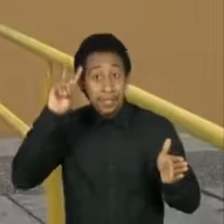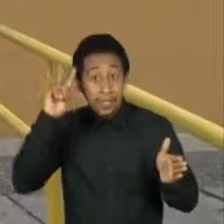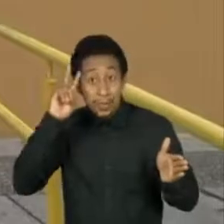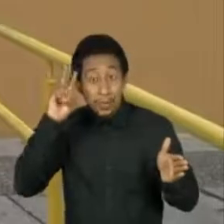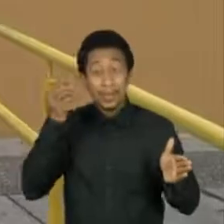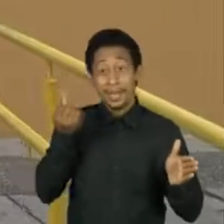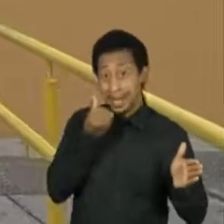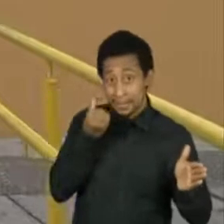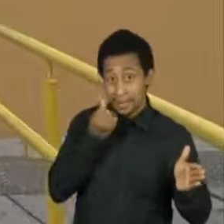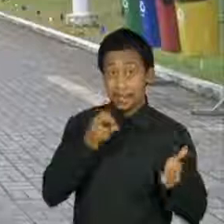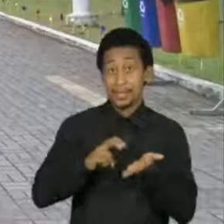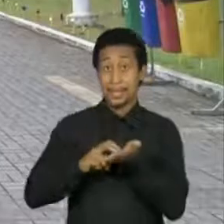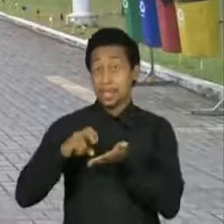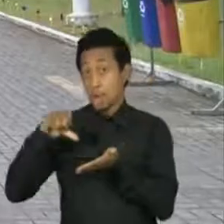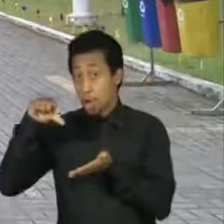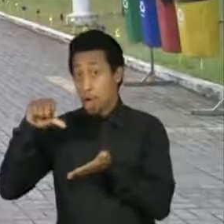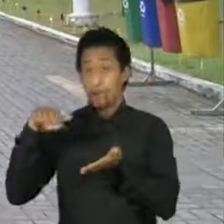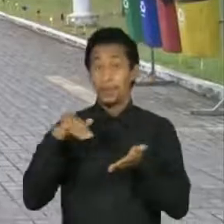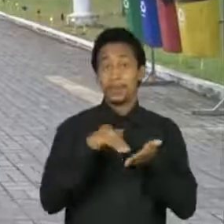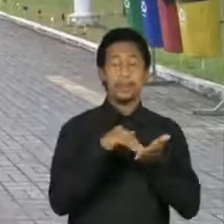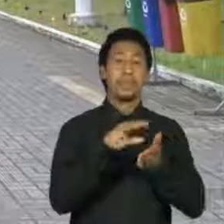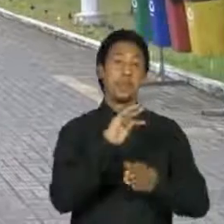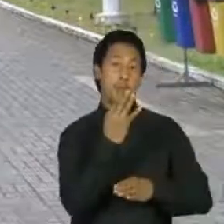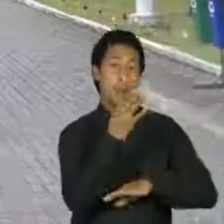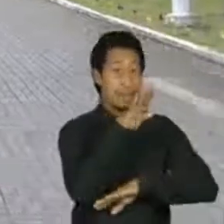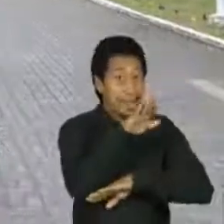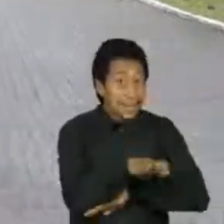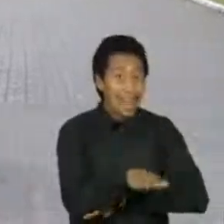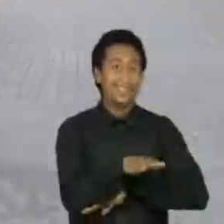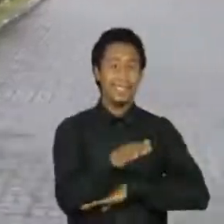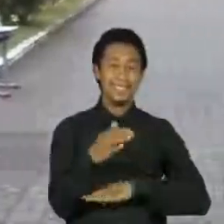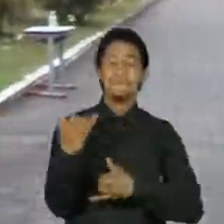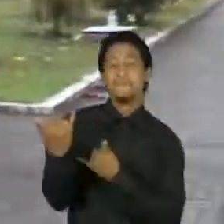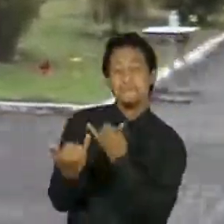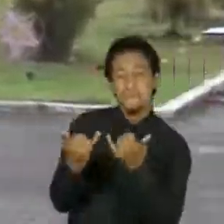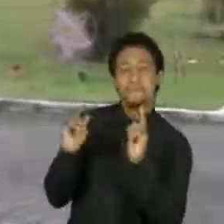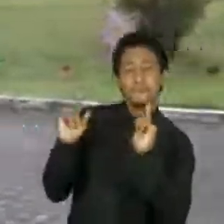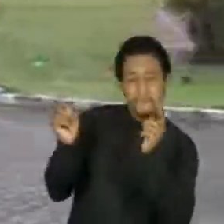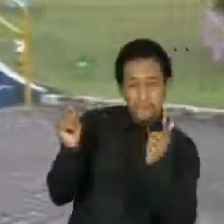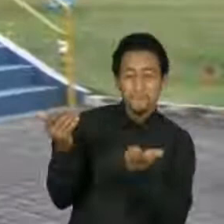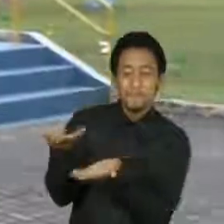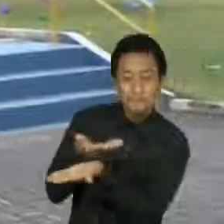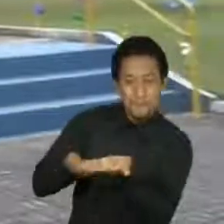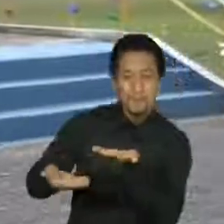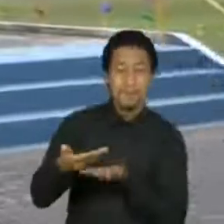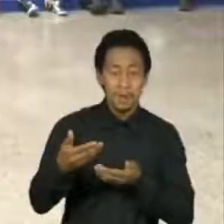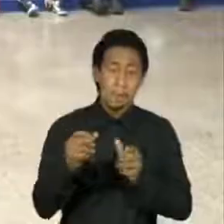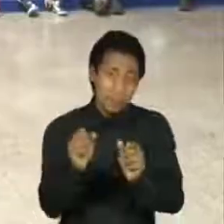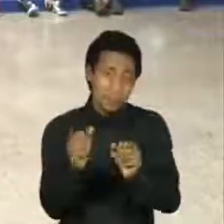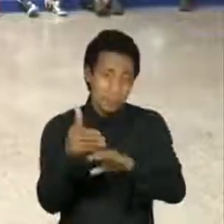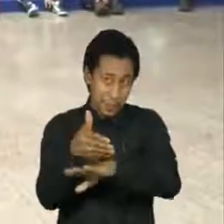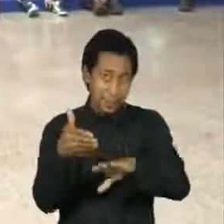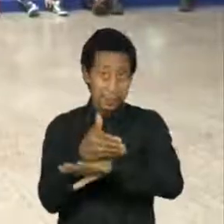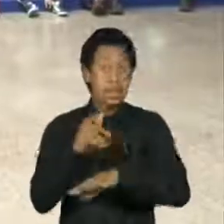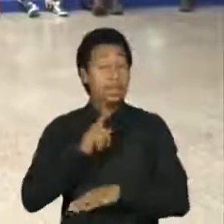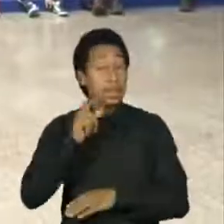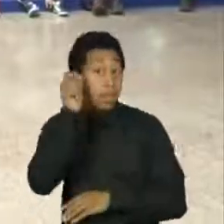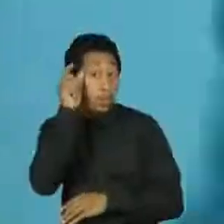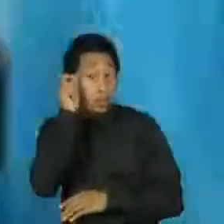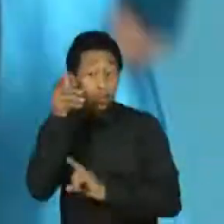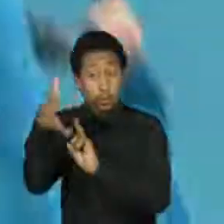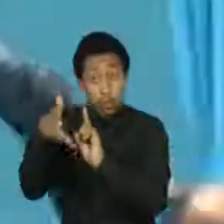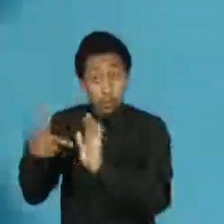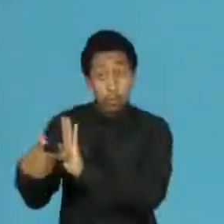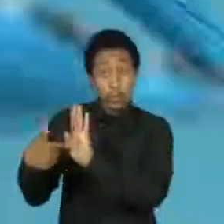nove da manhã às quatro da tarde. A programação gratuita inclui apresentações culturais, contações de